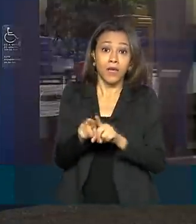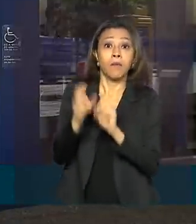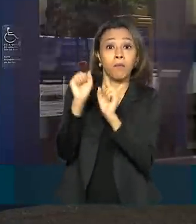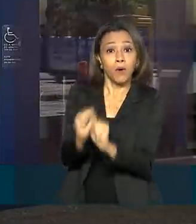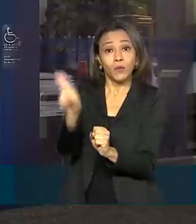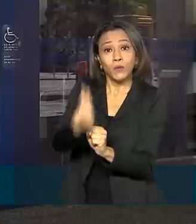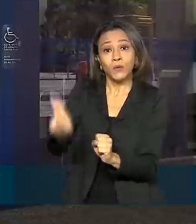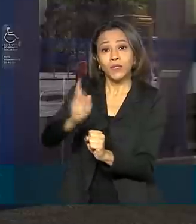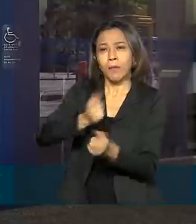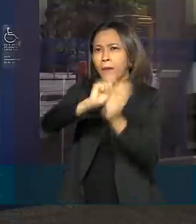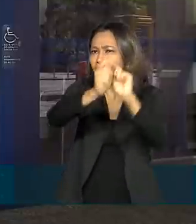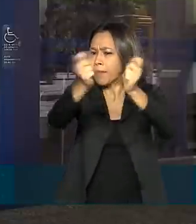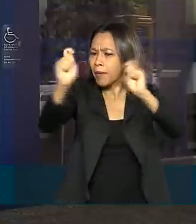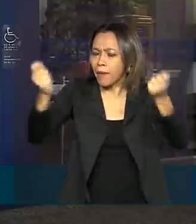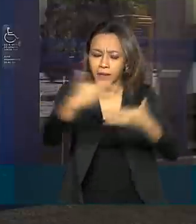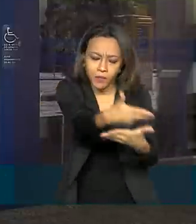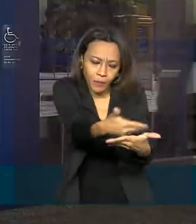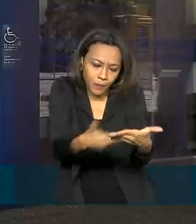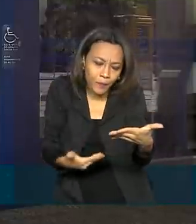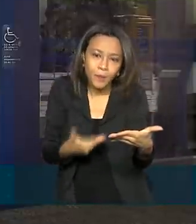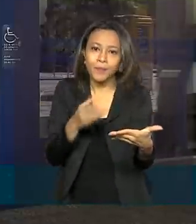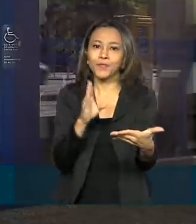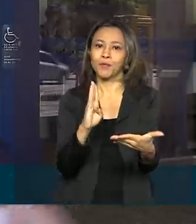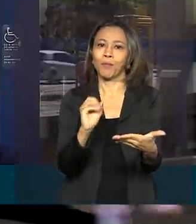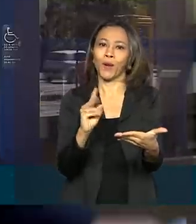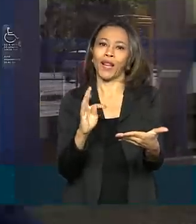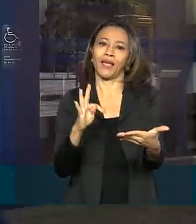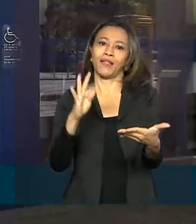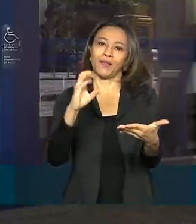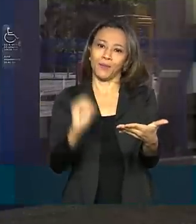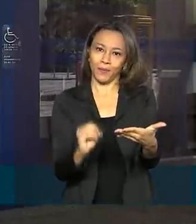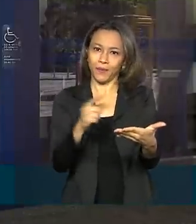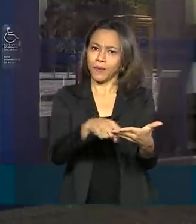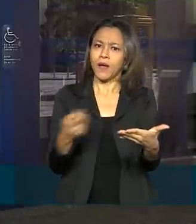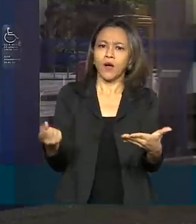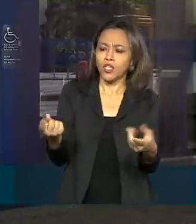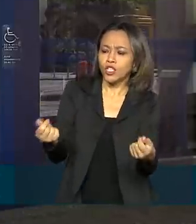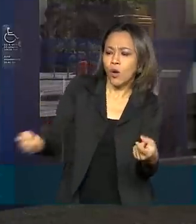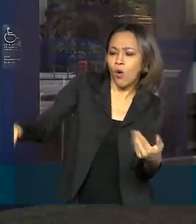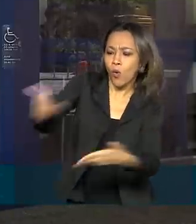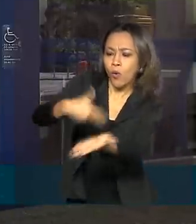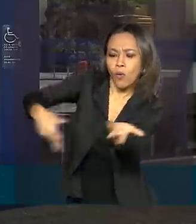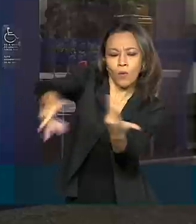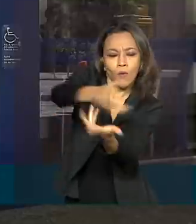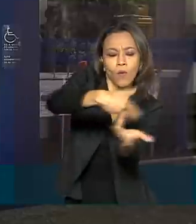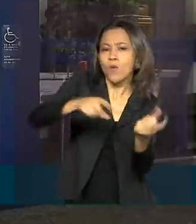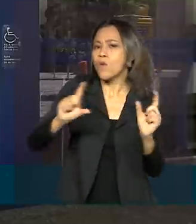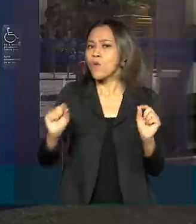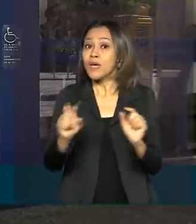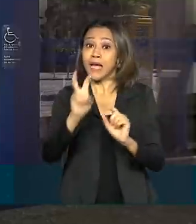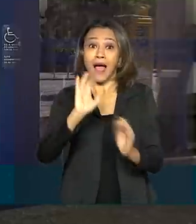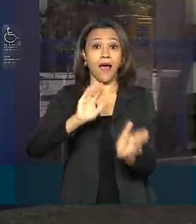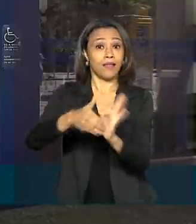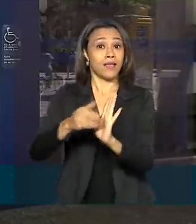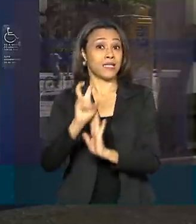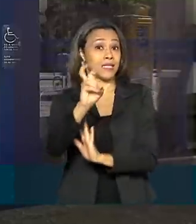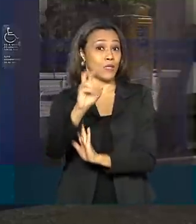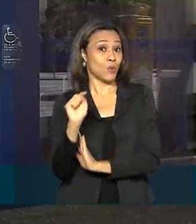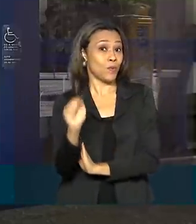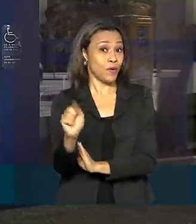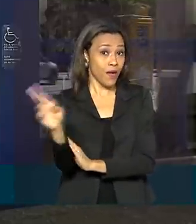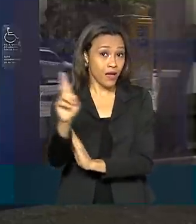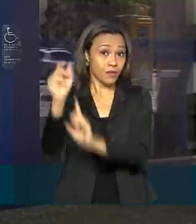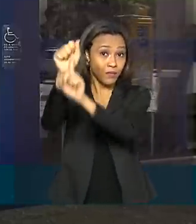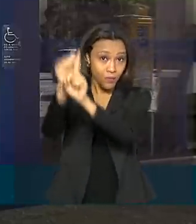de boletos bancários. O limite máximo para a utilização de movimentação da poupança digital é de R 5 mil por mês. A